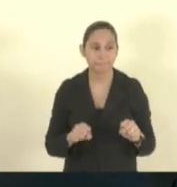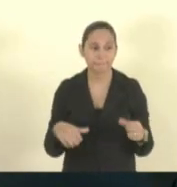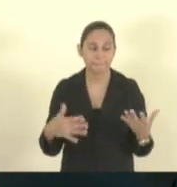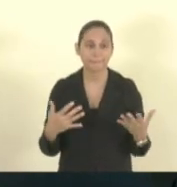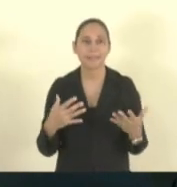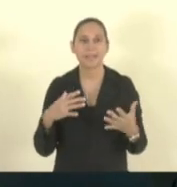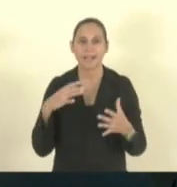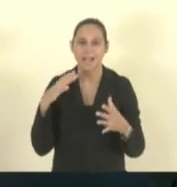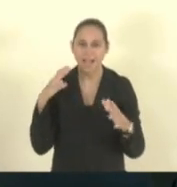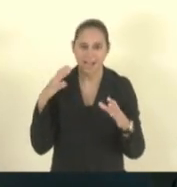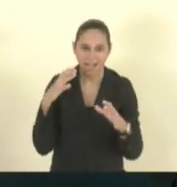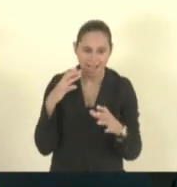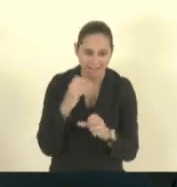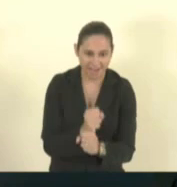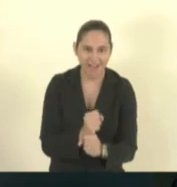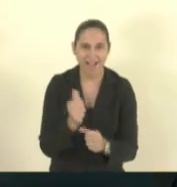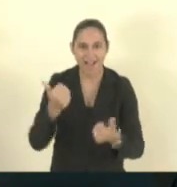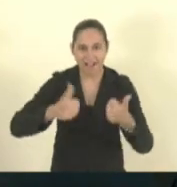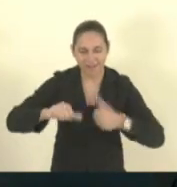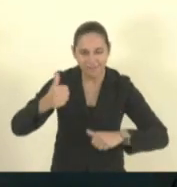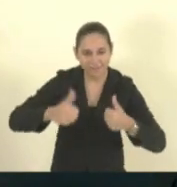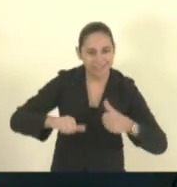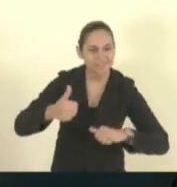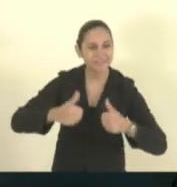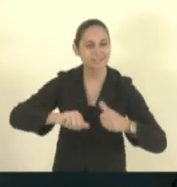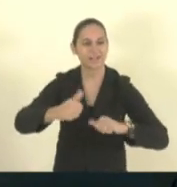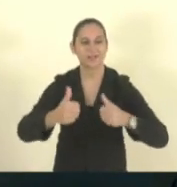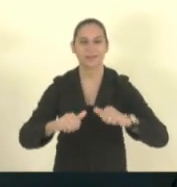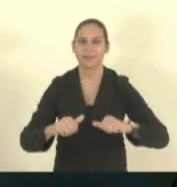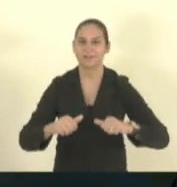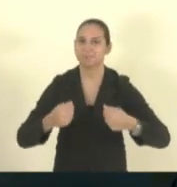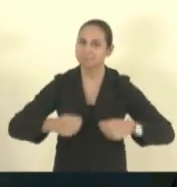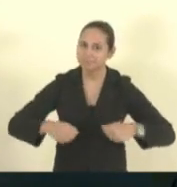podia não pensar só para não é só para educação